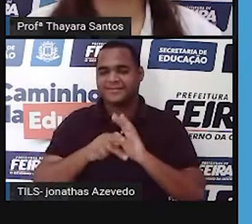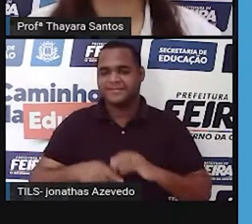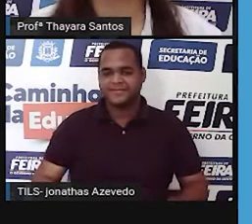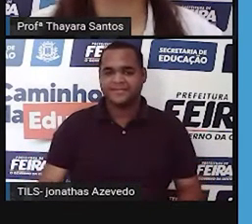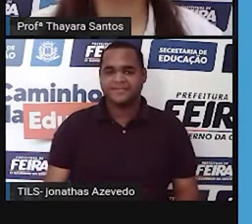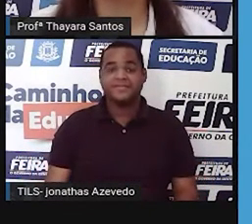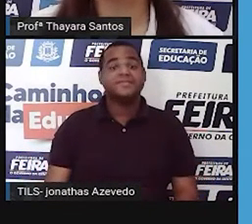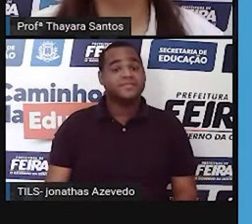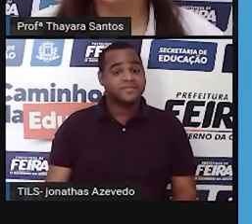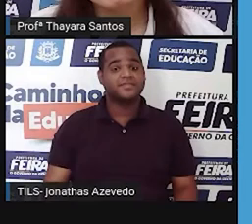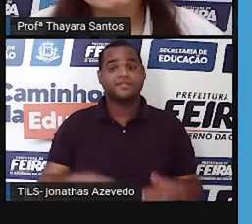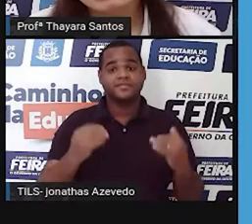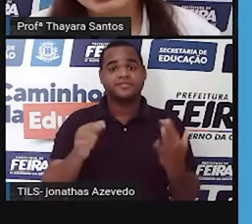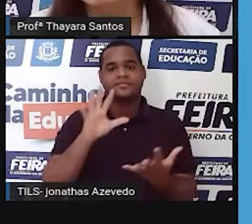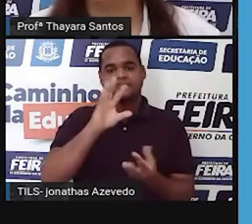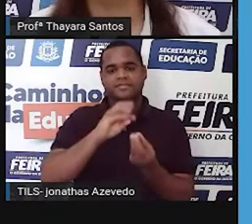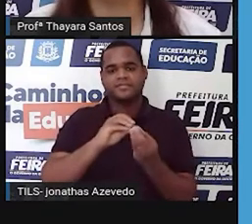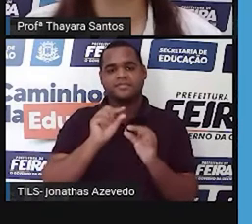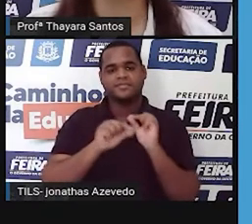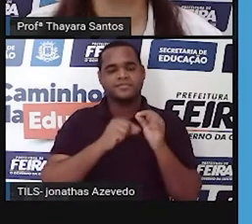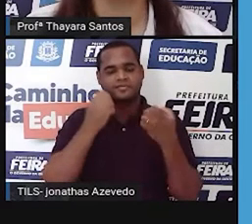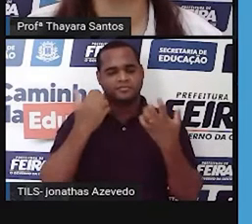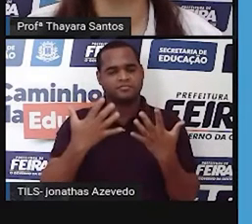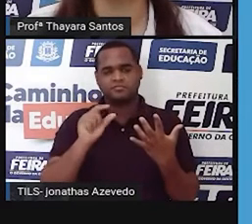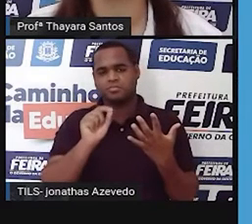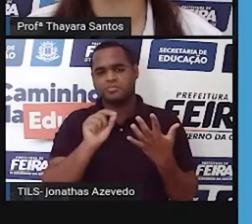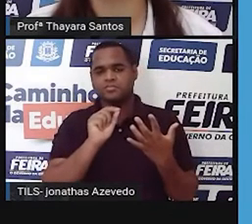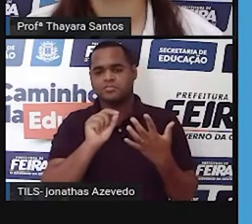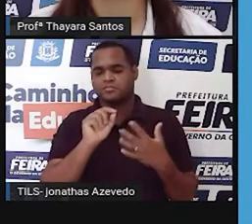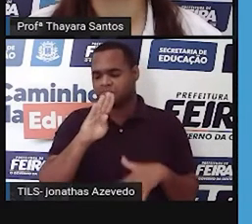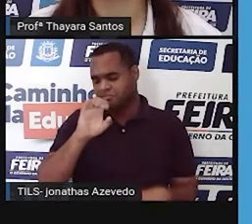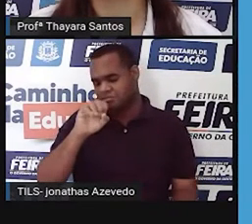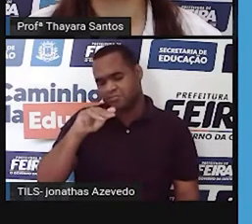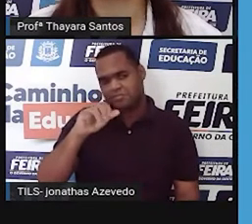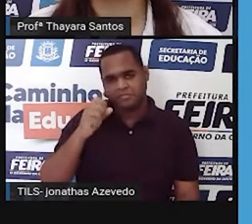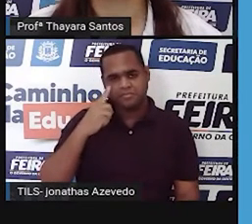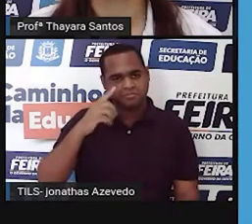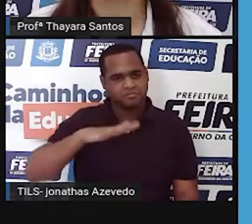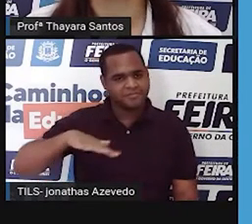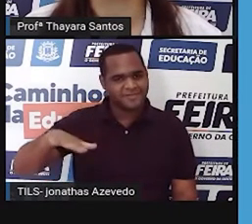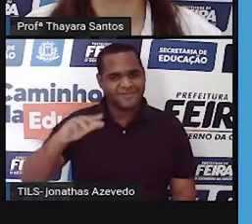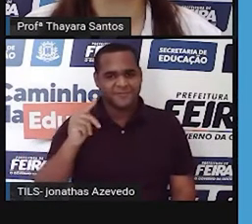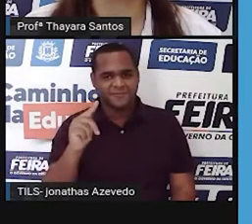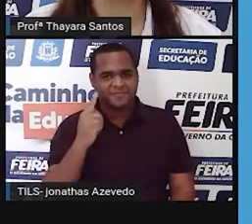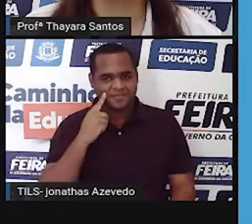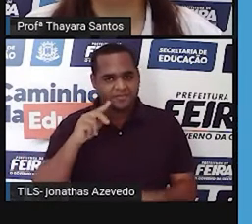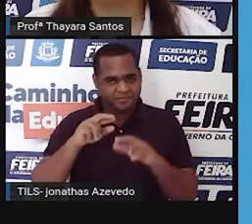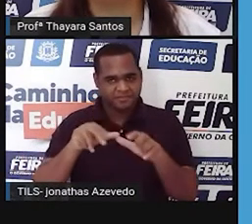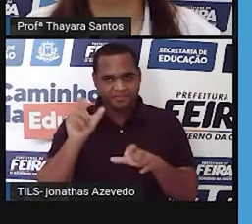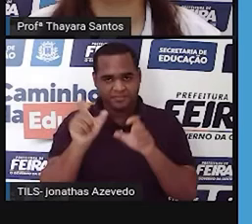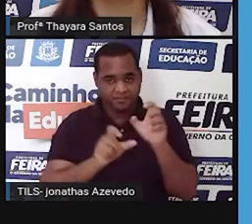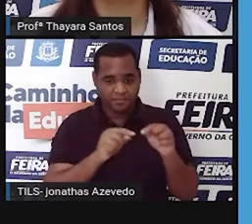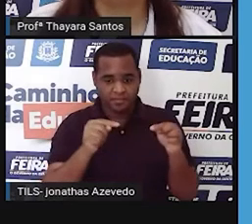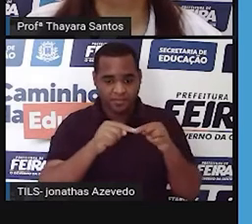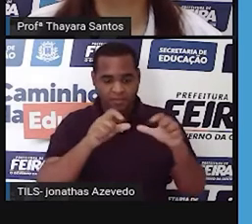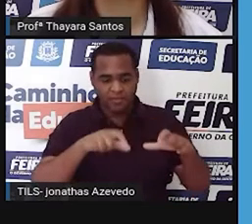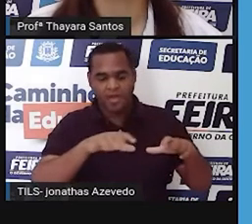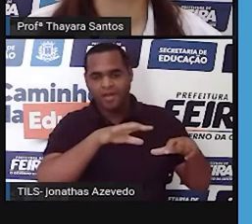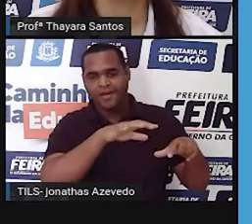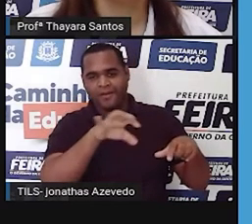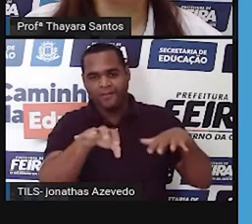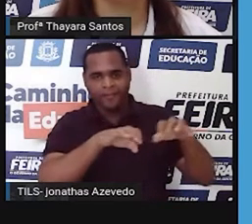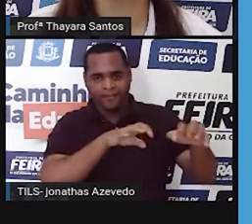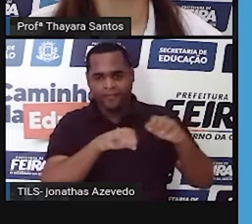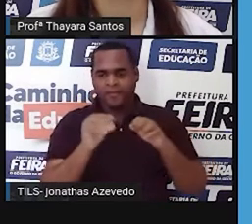Mas a gente pode resumir isso, né? A gente pode dizer que um bioma é um espaço geográfico que tem características específicas de clima,